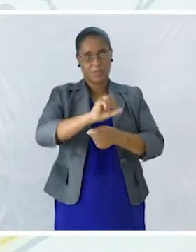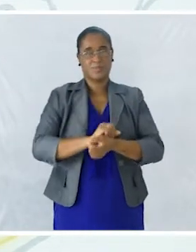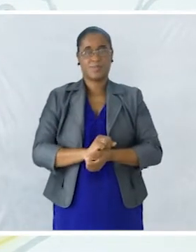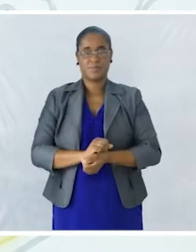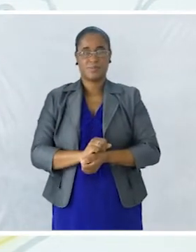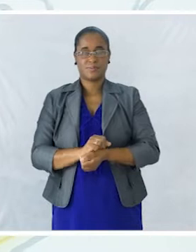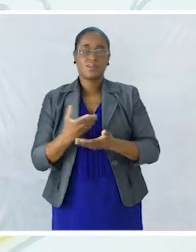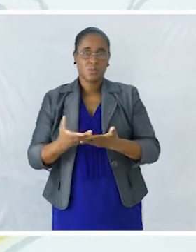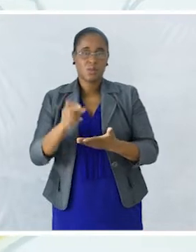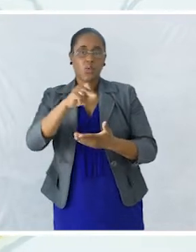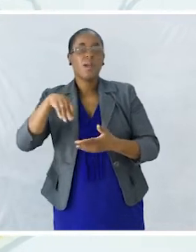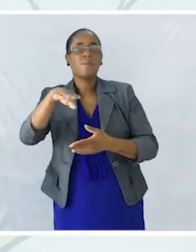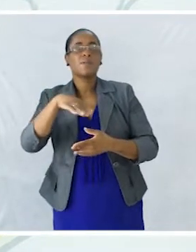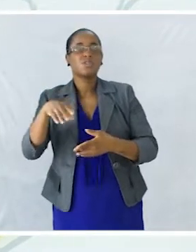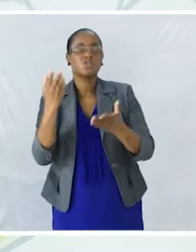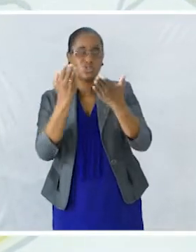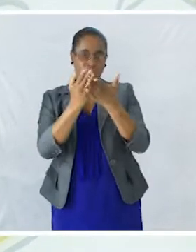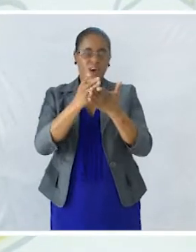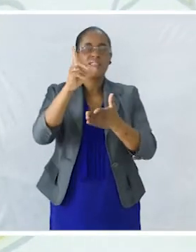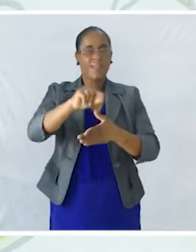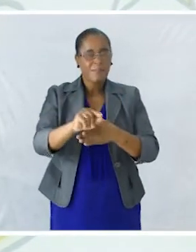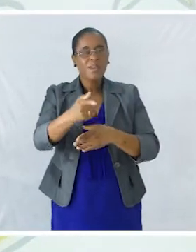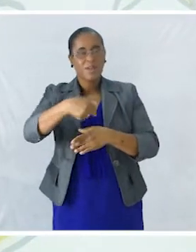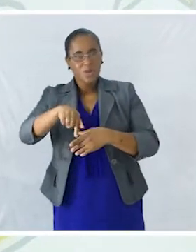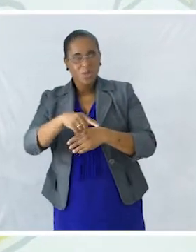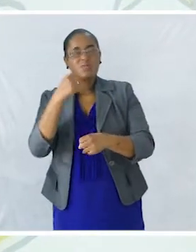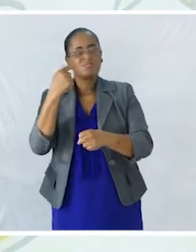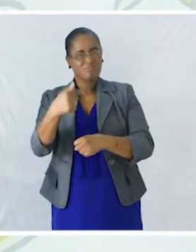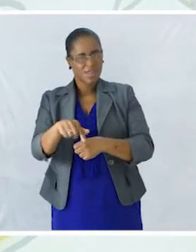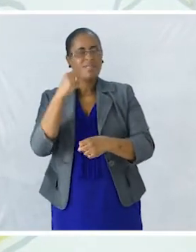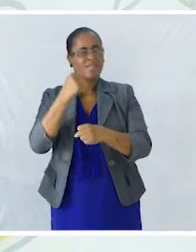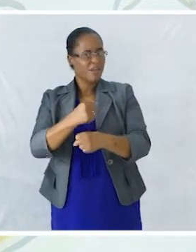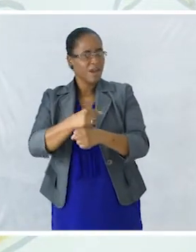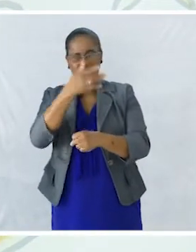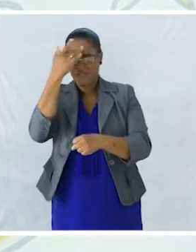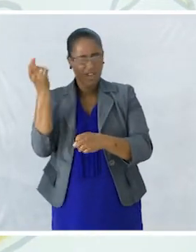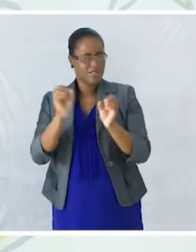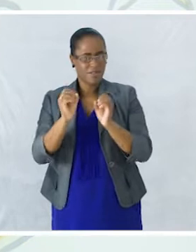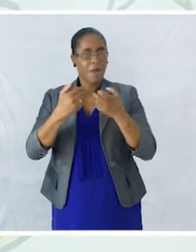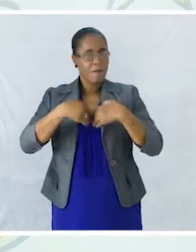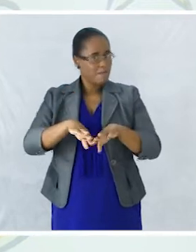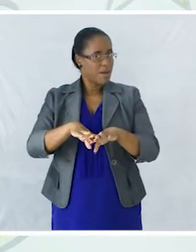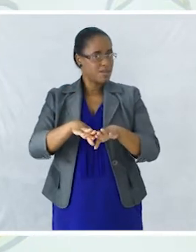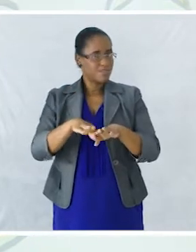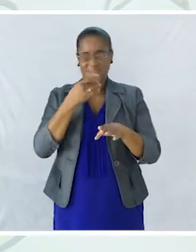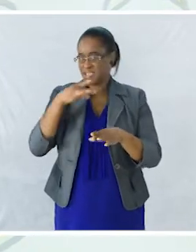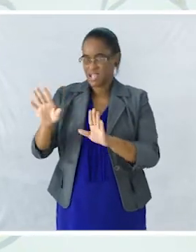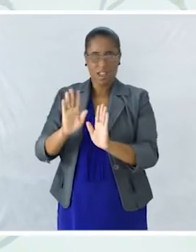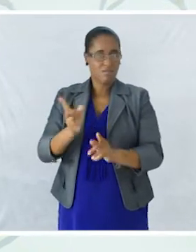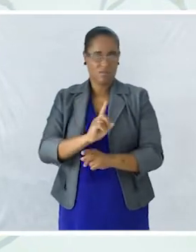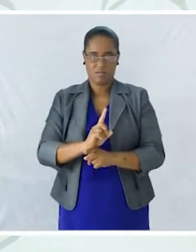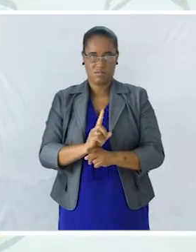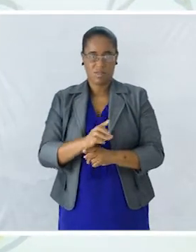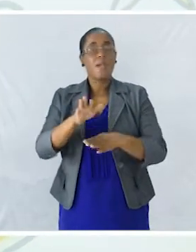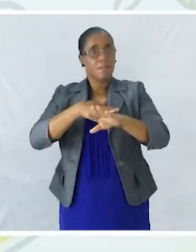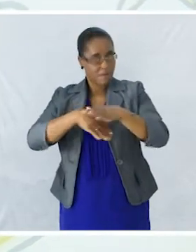E no ambiente escolar também nós temos trabalhos que não são fáceis, mas não é para desistir, é para fazer. Então por